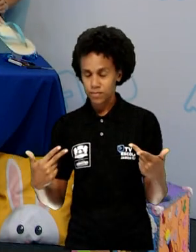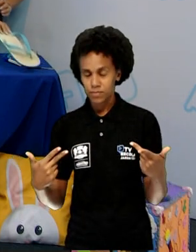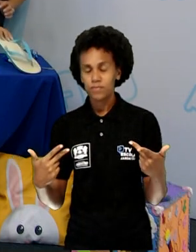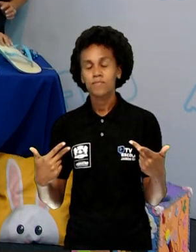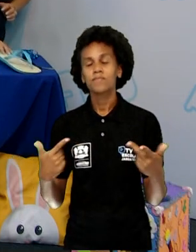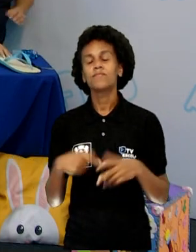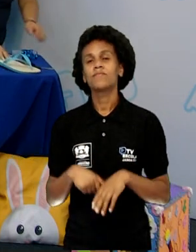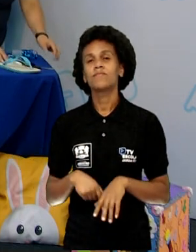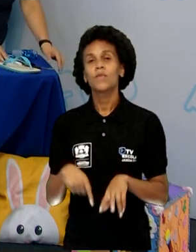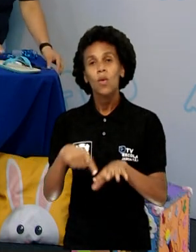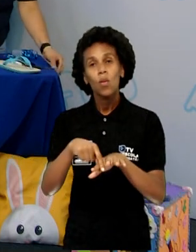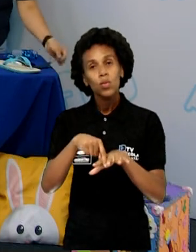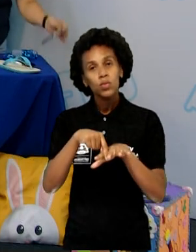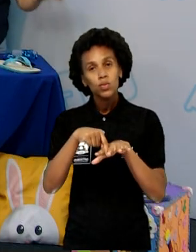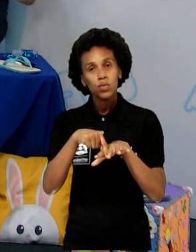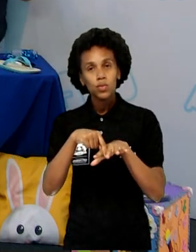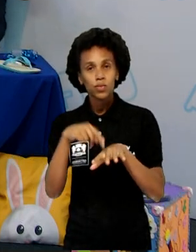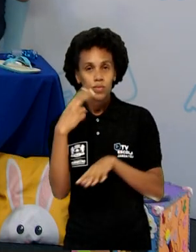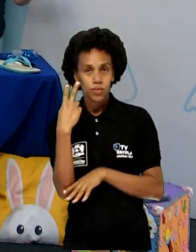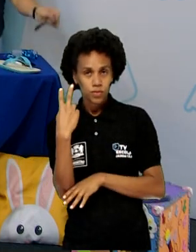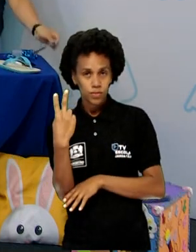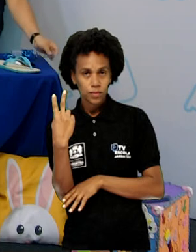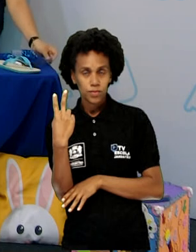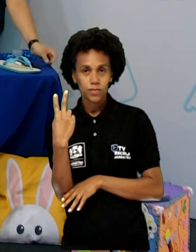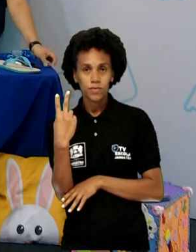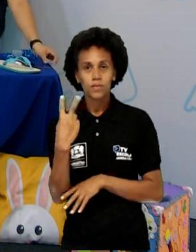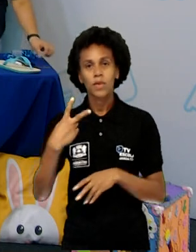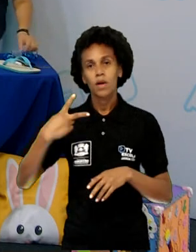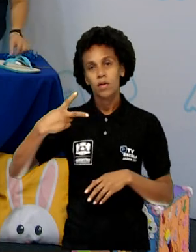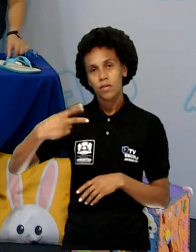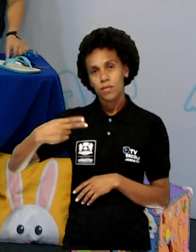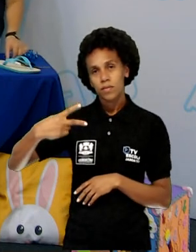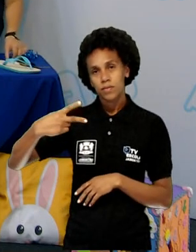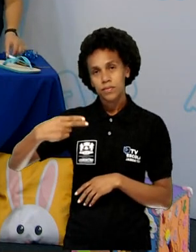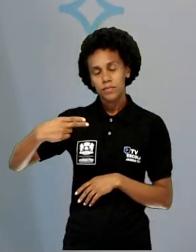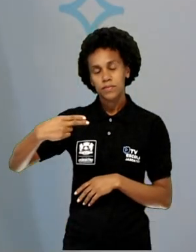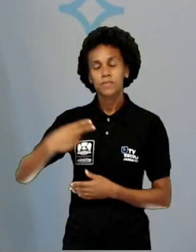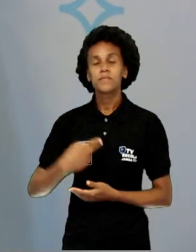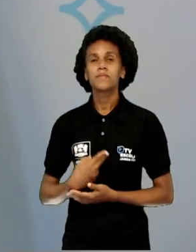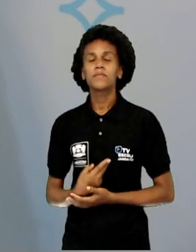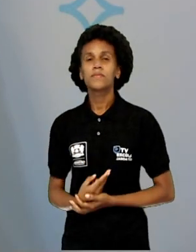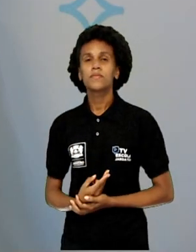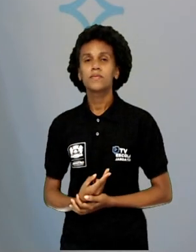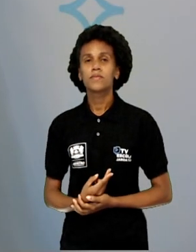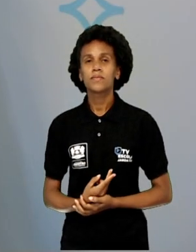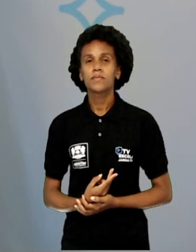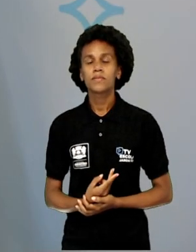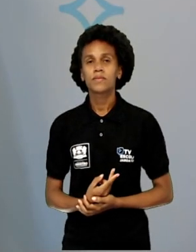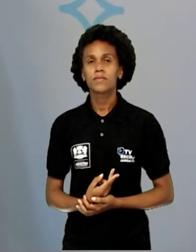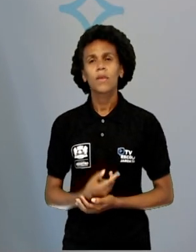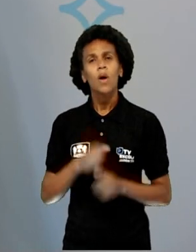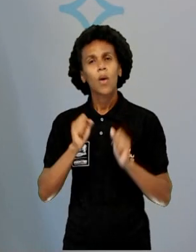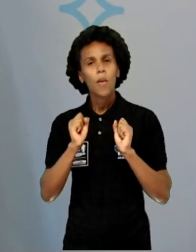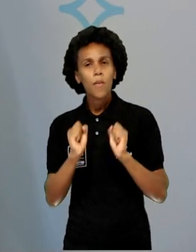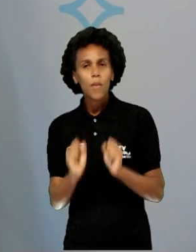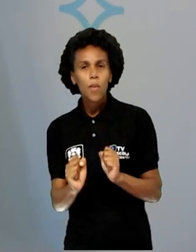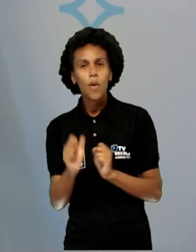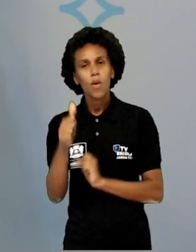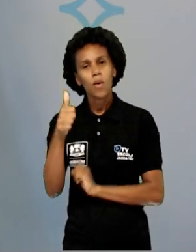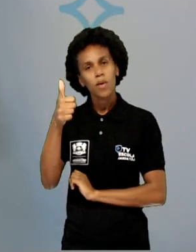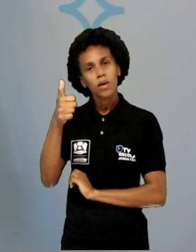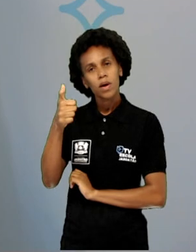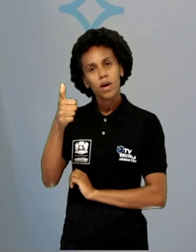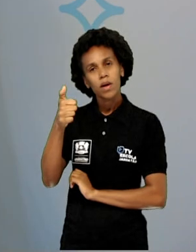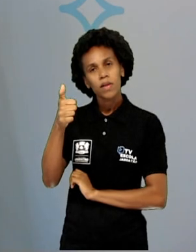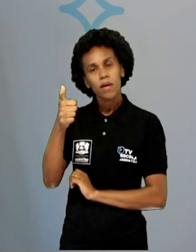chinelos, tesoura, pode ser uma canetinha, uma